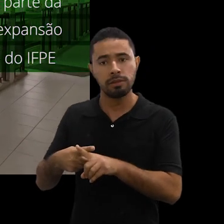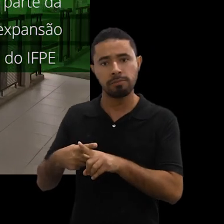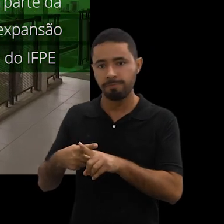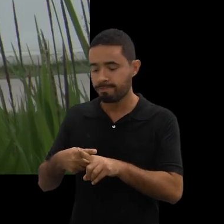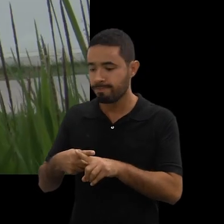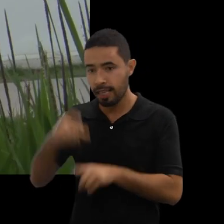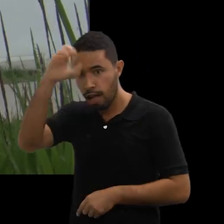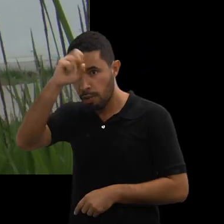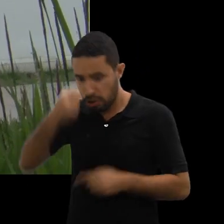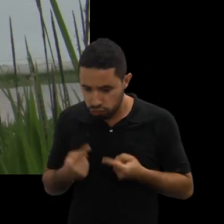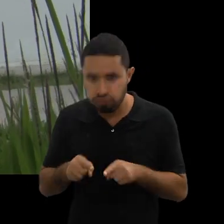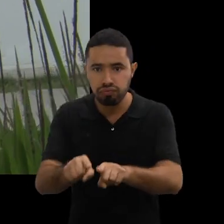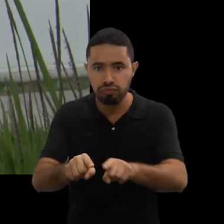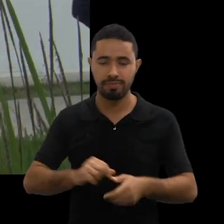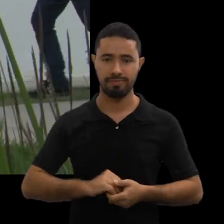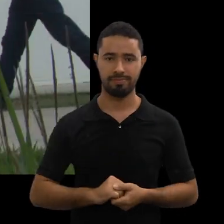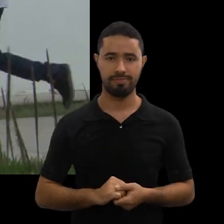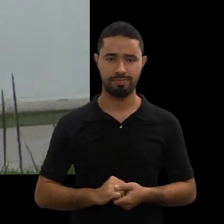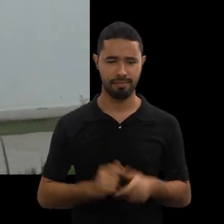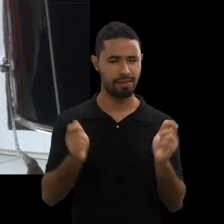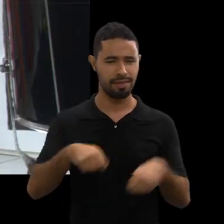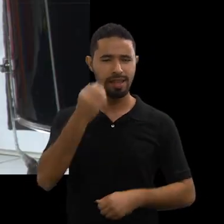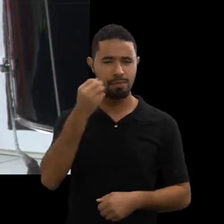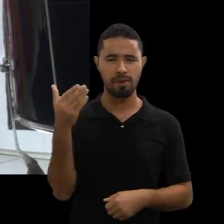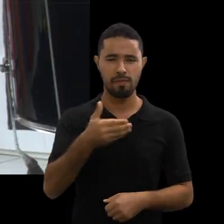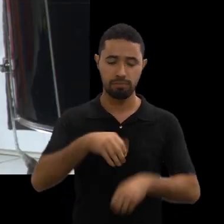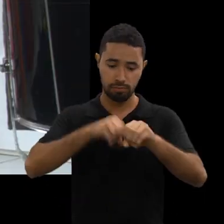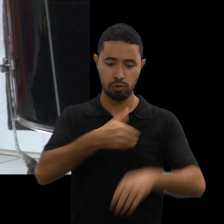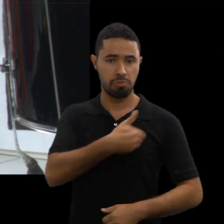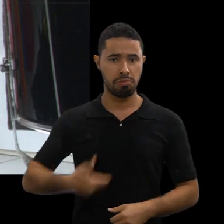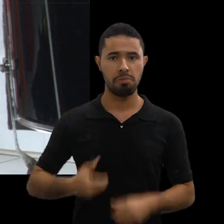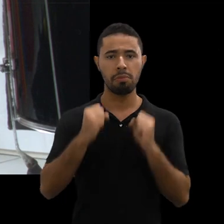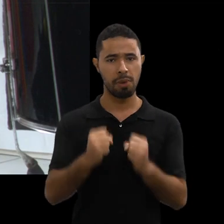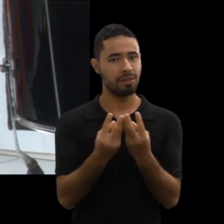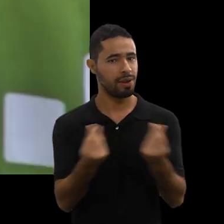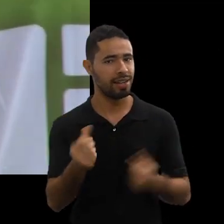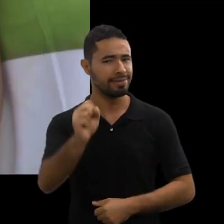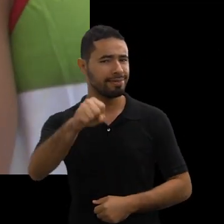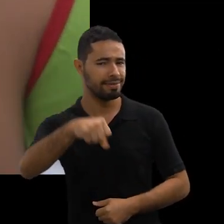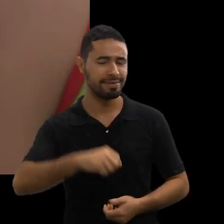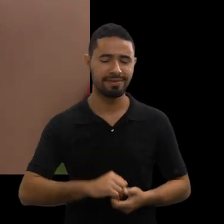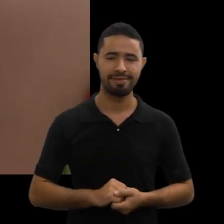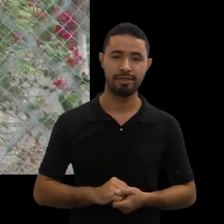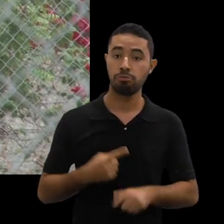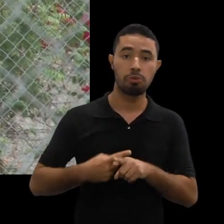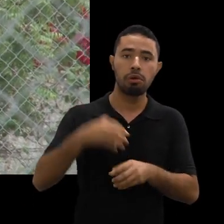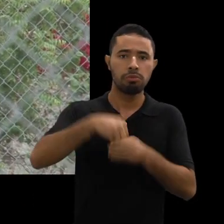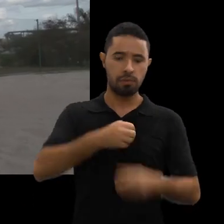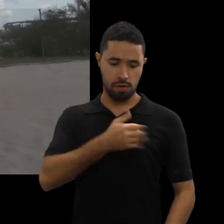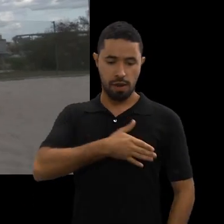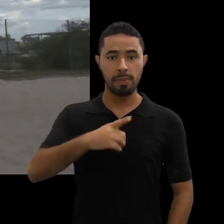mesmo tempo que você aprende. Consegue provar que a educação pública pode ser, sim, de qualidade. E daí a gente tem no IEF